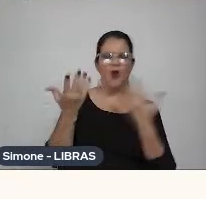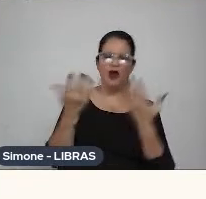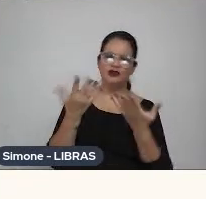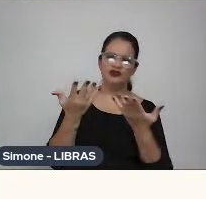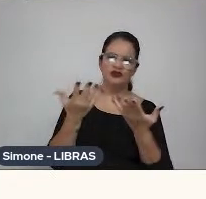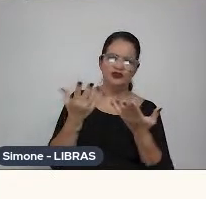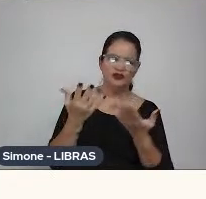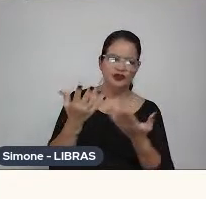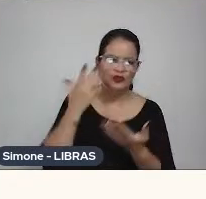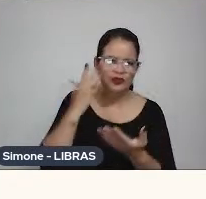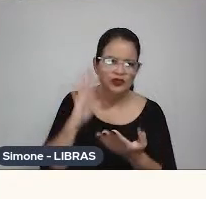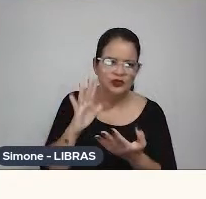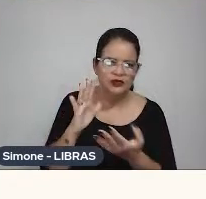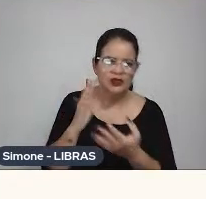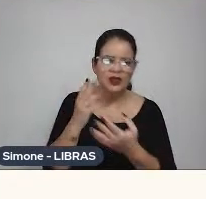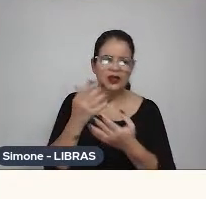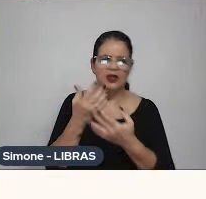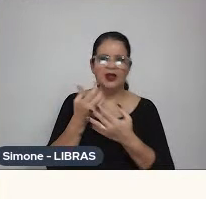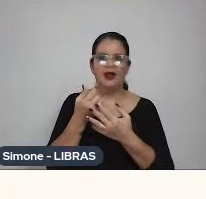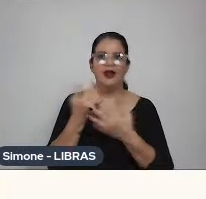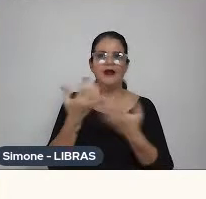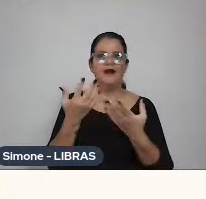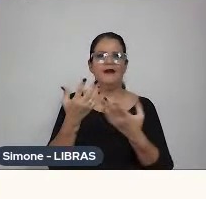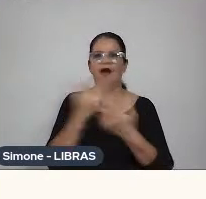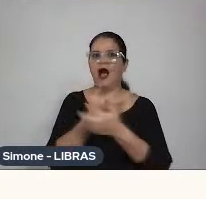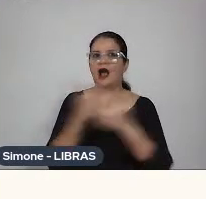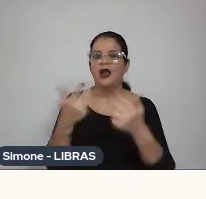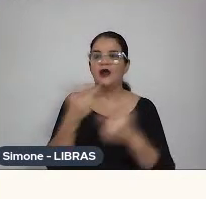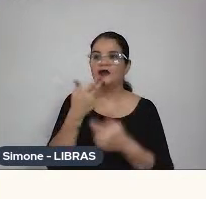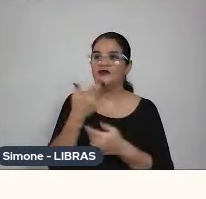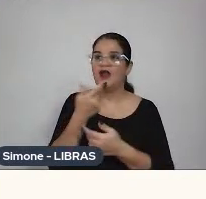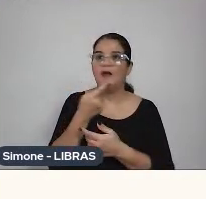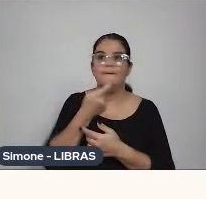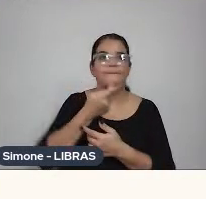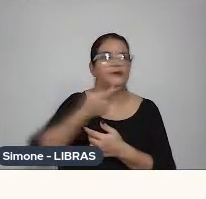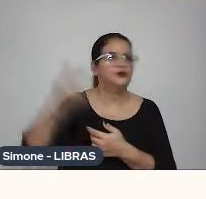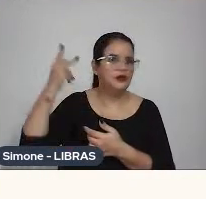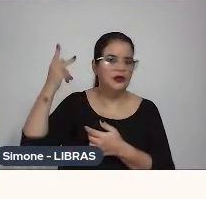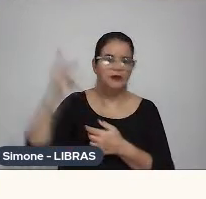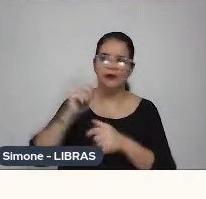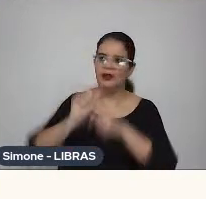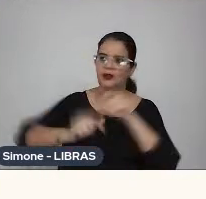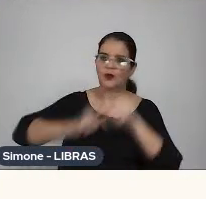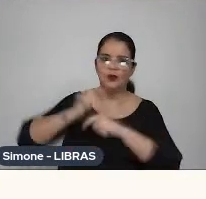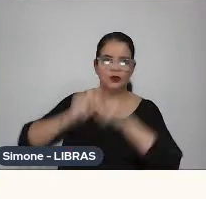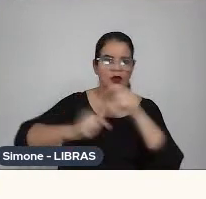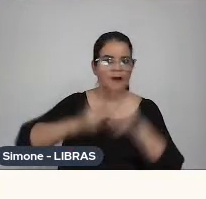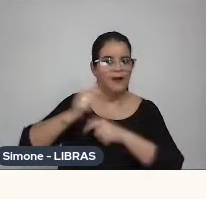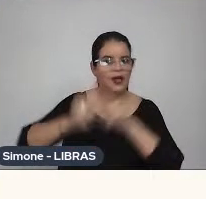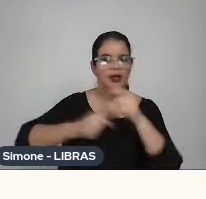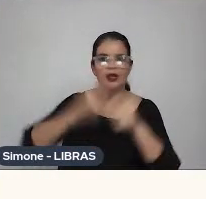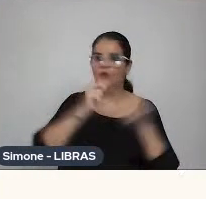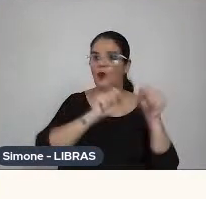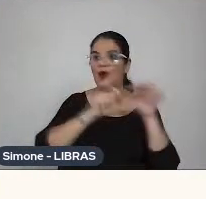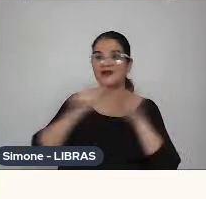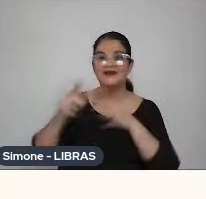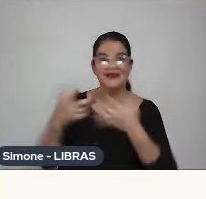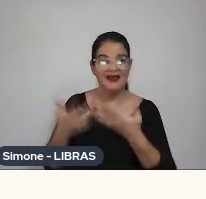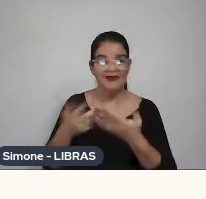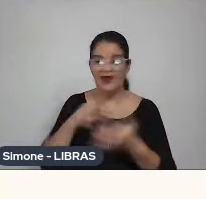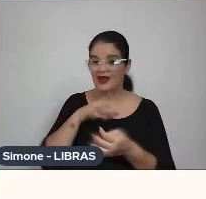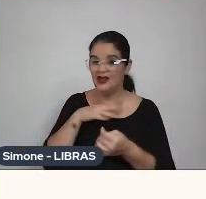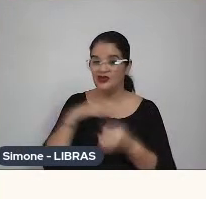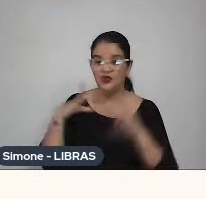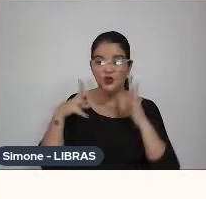segundos, sabe, assim, aí bate aquela coisa de você falar, puta que pariu, né, assim, trabalhei duas semanas, ainda ruim, né, ainda estava